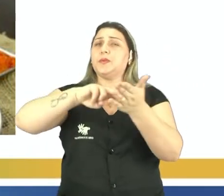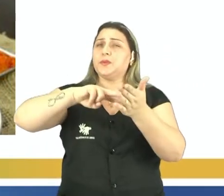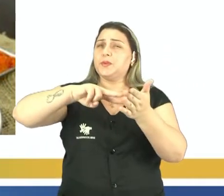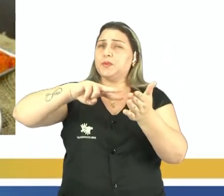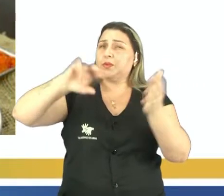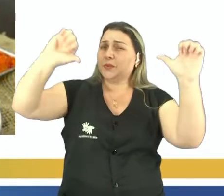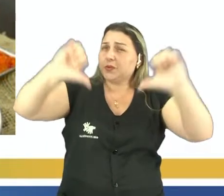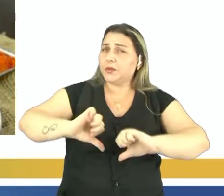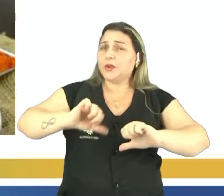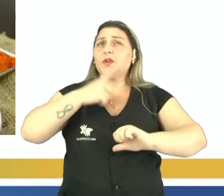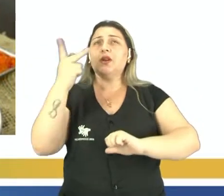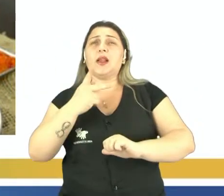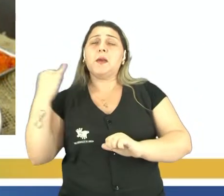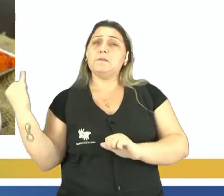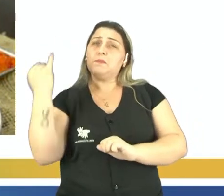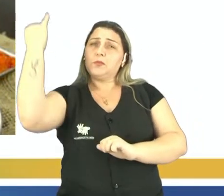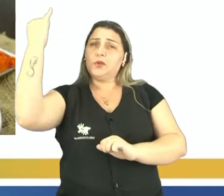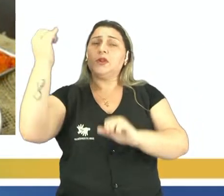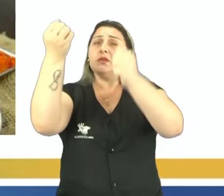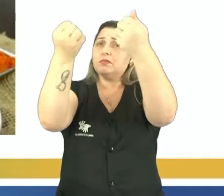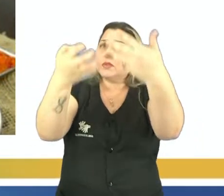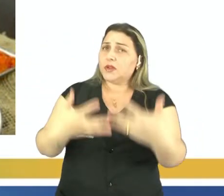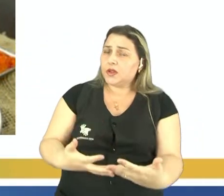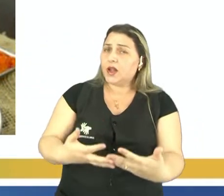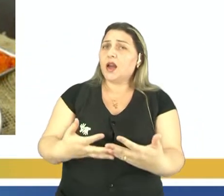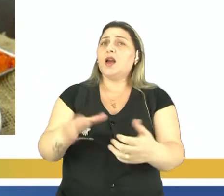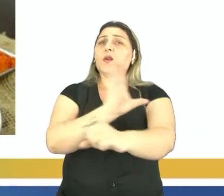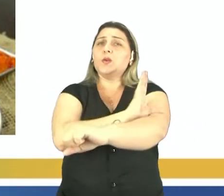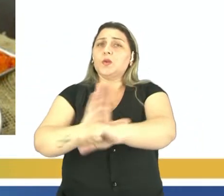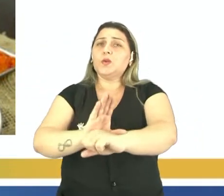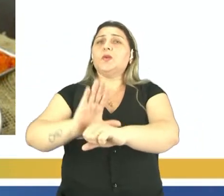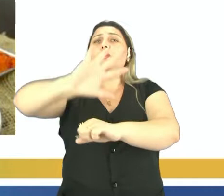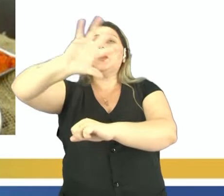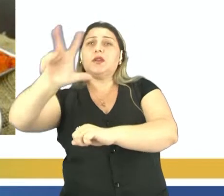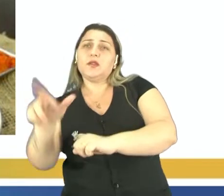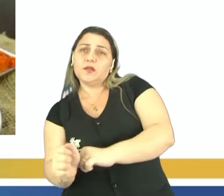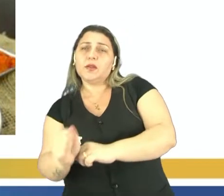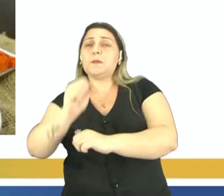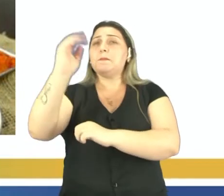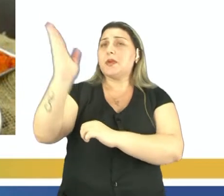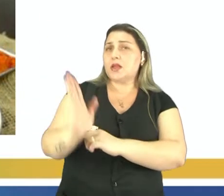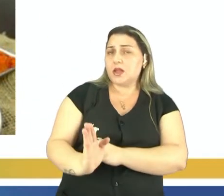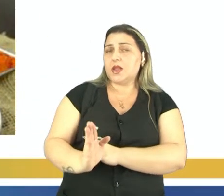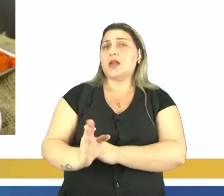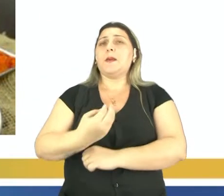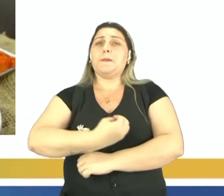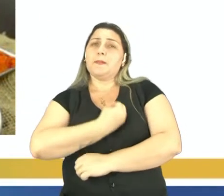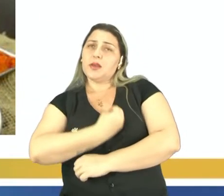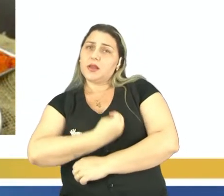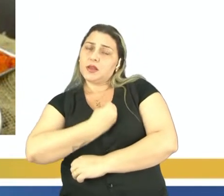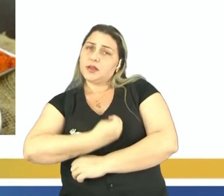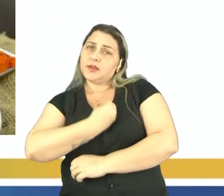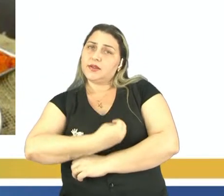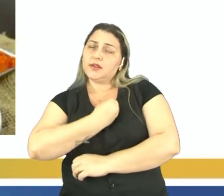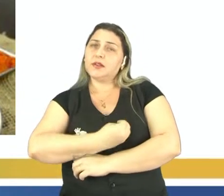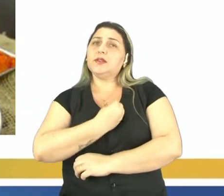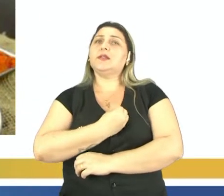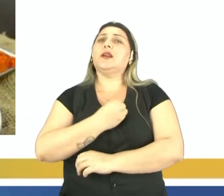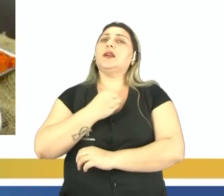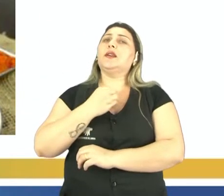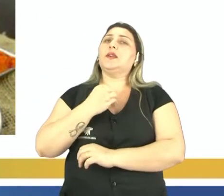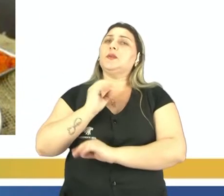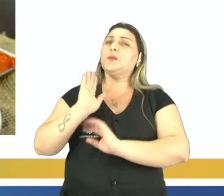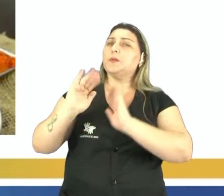é de suma importância destacarmos a eraça cultural africana e afro-brasileira, presente durante a